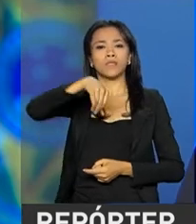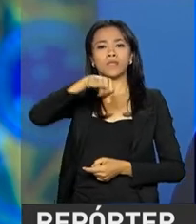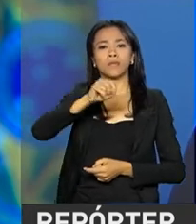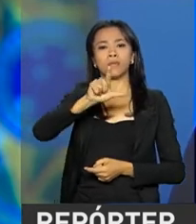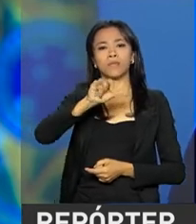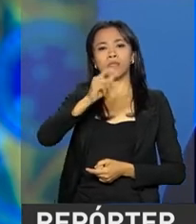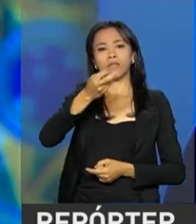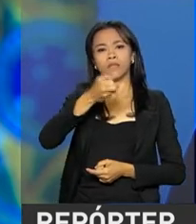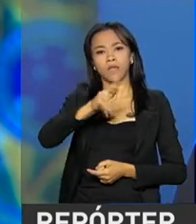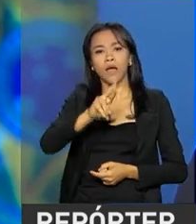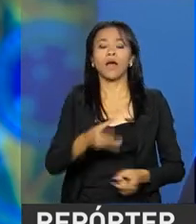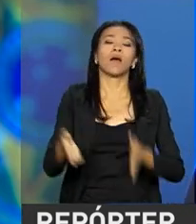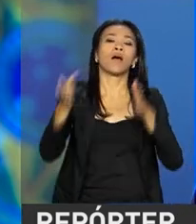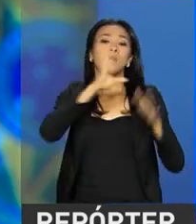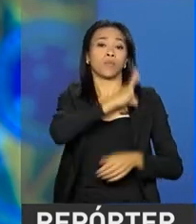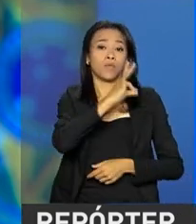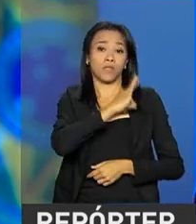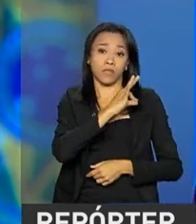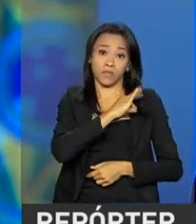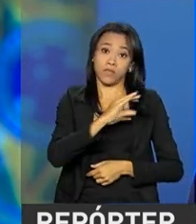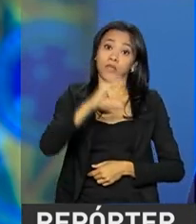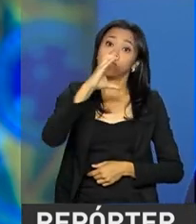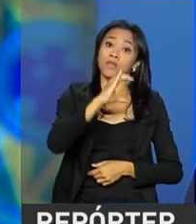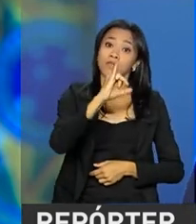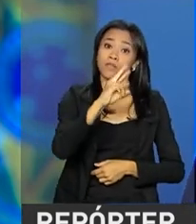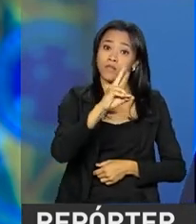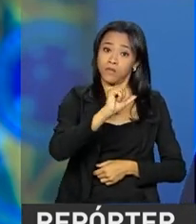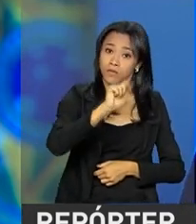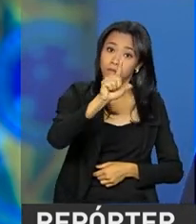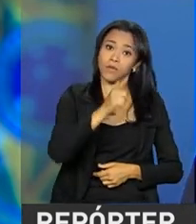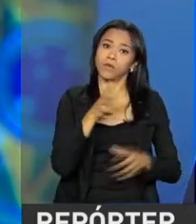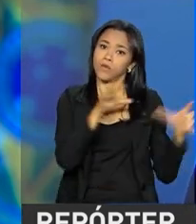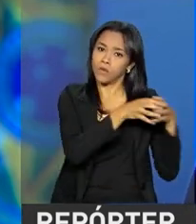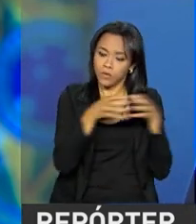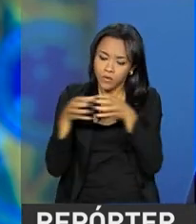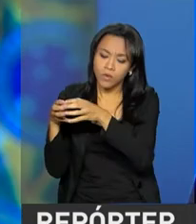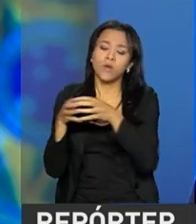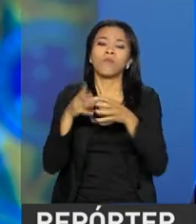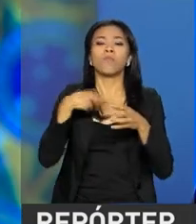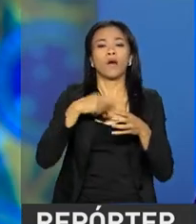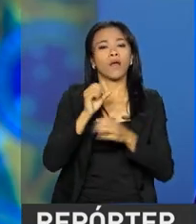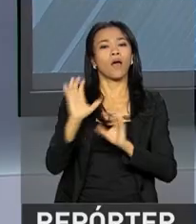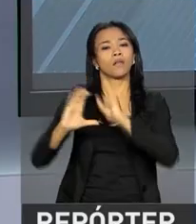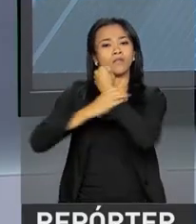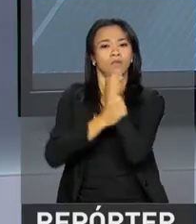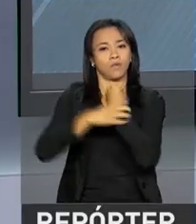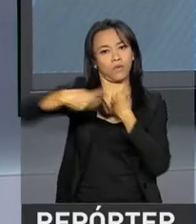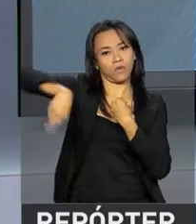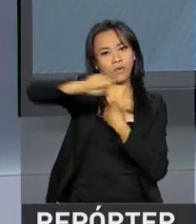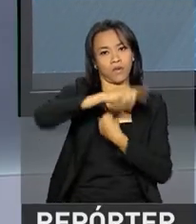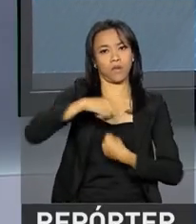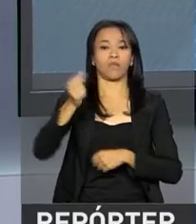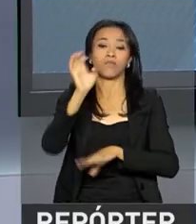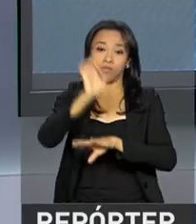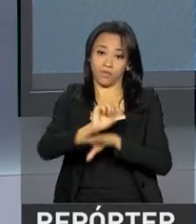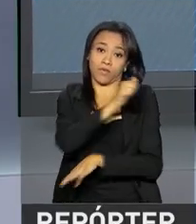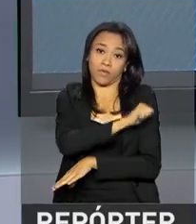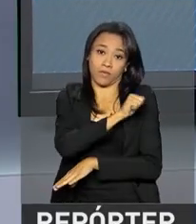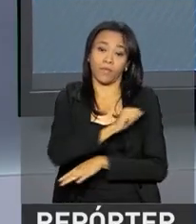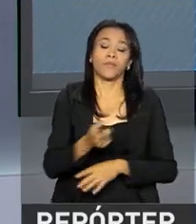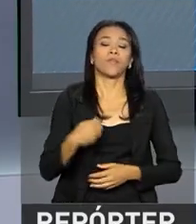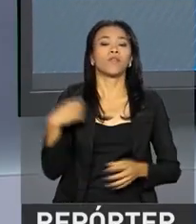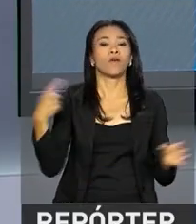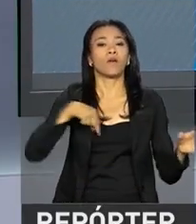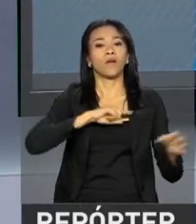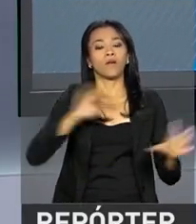do estado do Rio de Janeiro, com a Guarda Municipal, para a segurança de todos os cariocas. E o Repórter NBR fica por